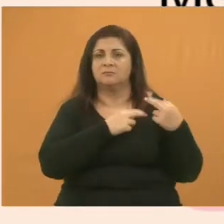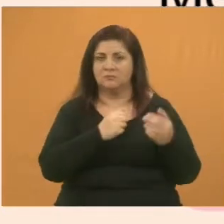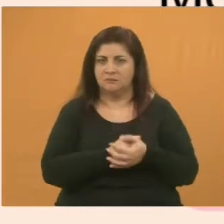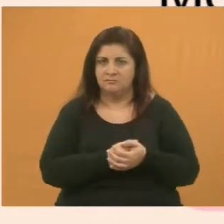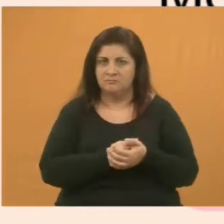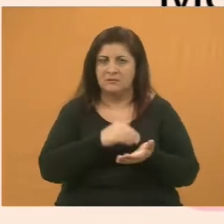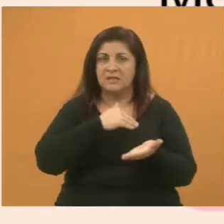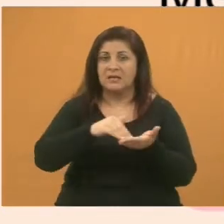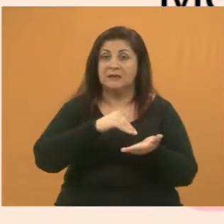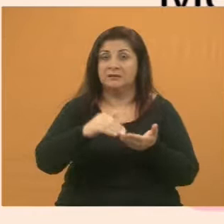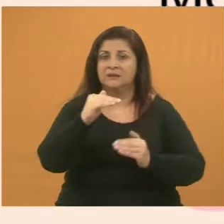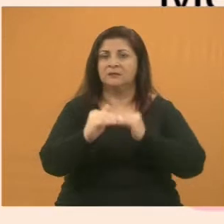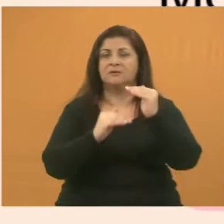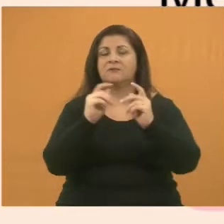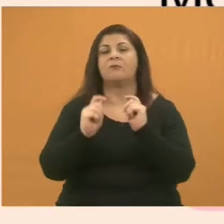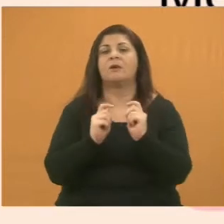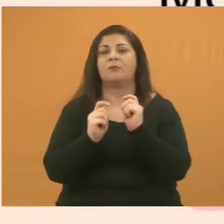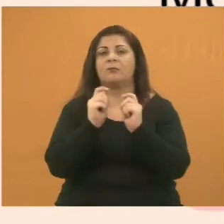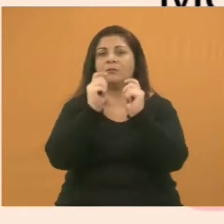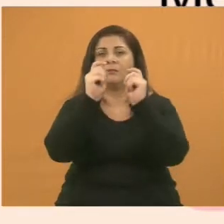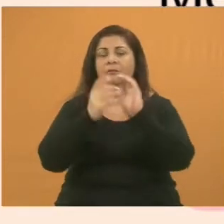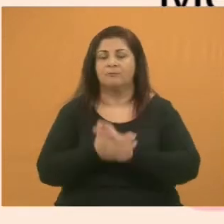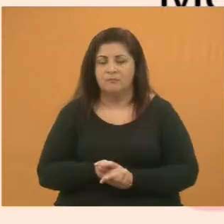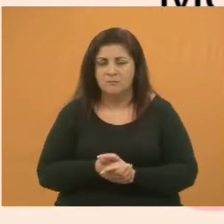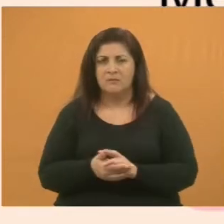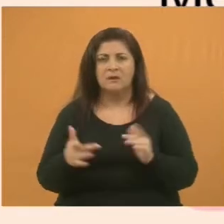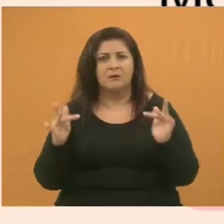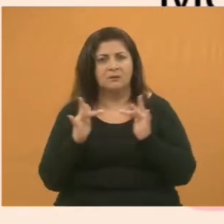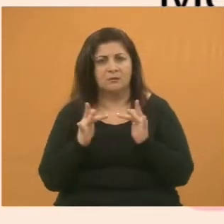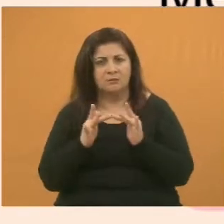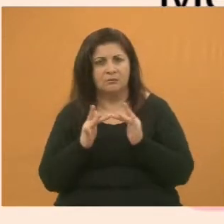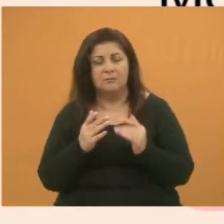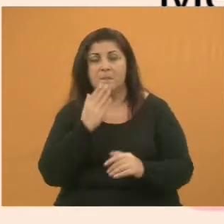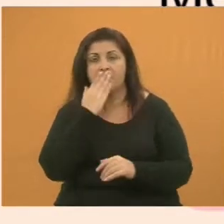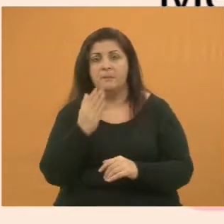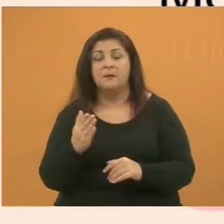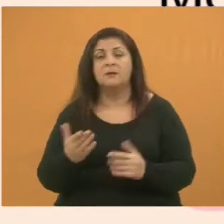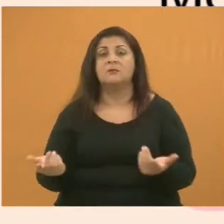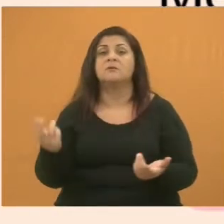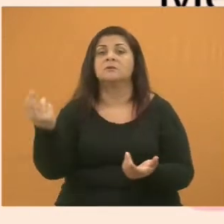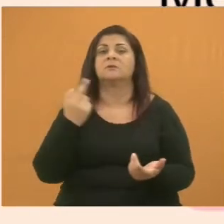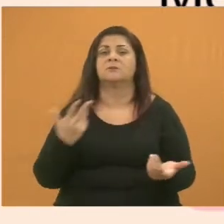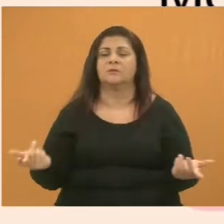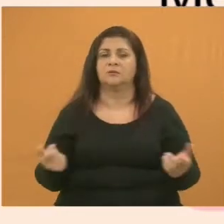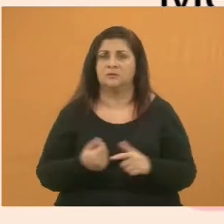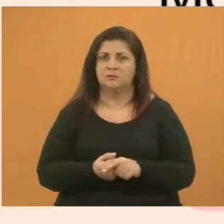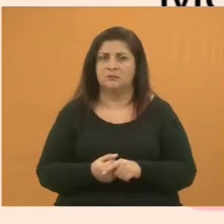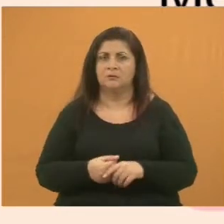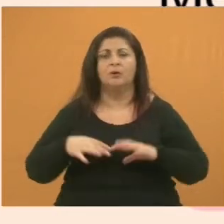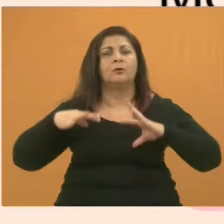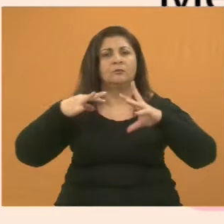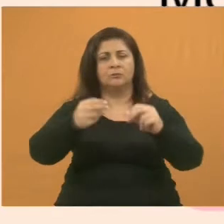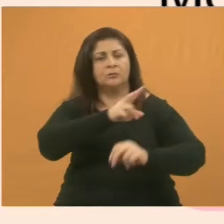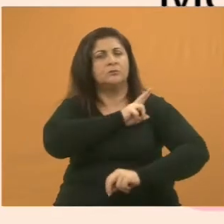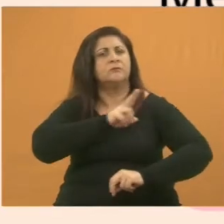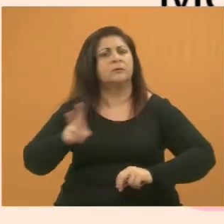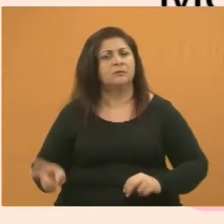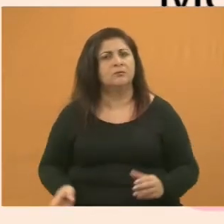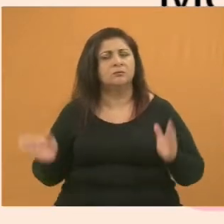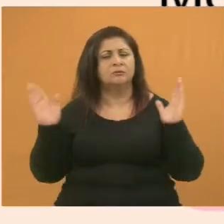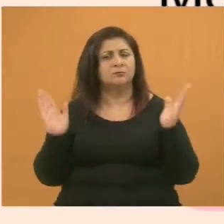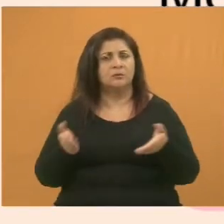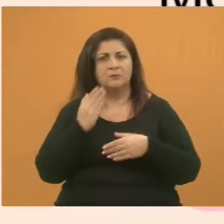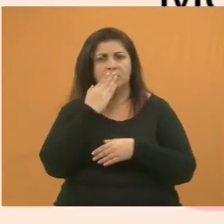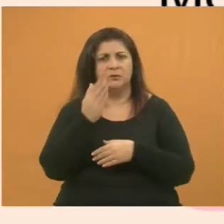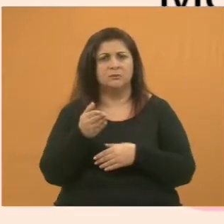Secretaria de Desenvolvimento Econômico. Nós vamos entrar em contato com eles e pedindo aí uma solução. Eu acho que isso é um pedido de todos os vereadores. Eu acho que